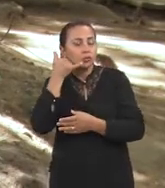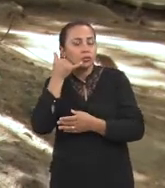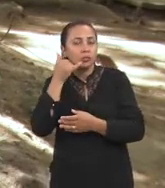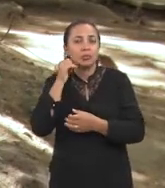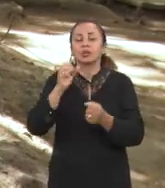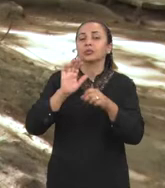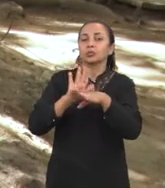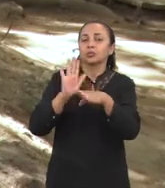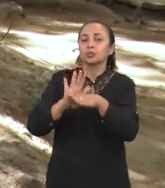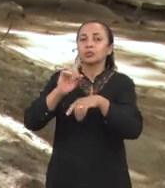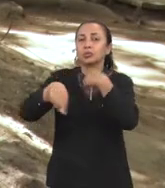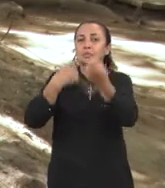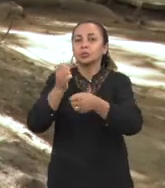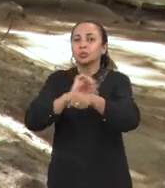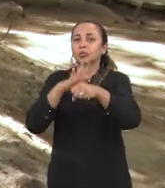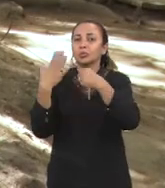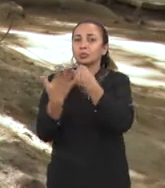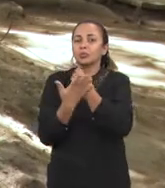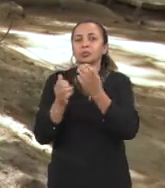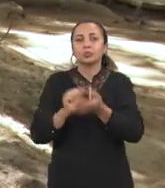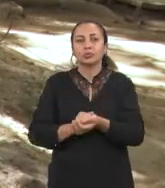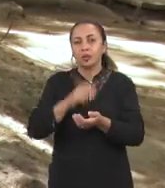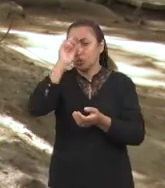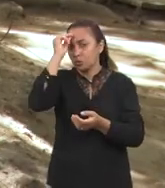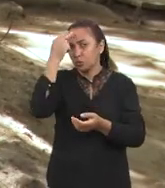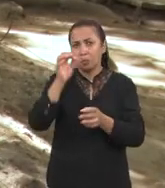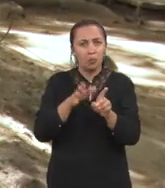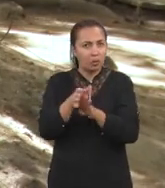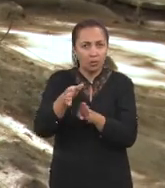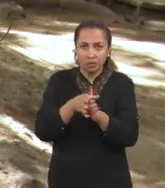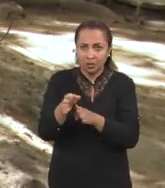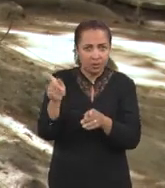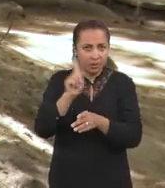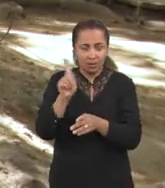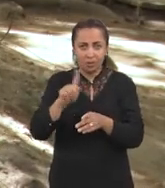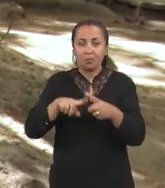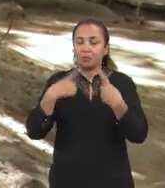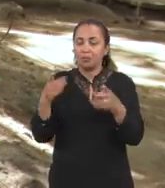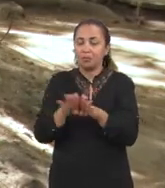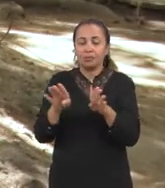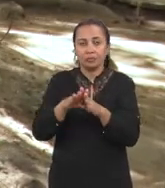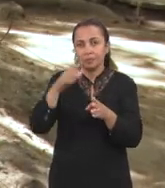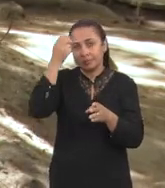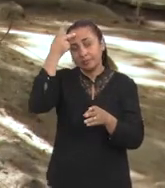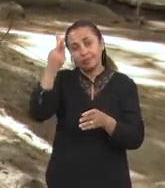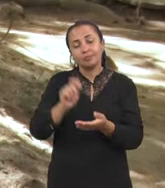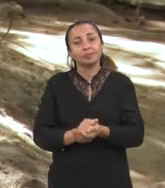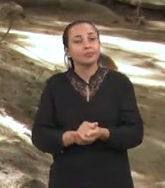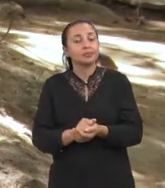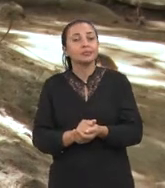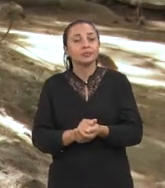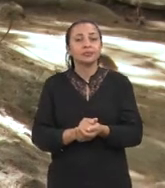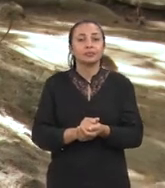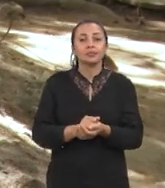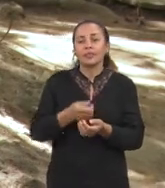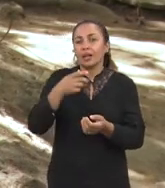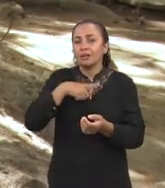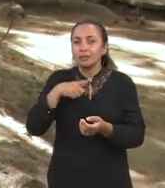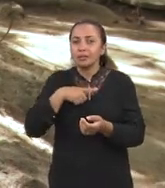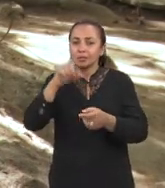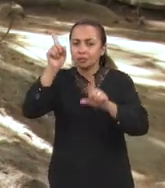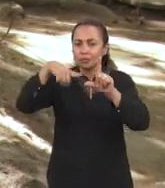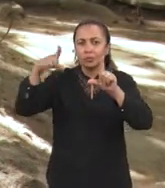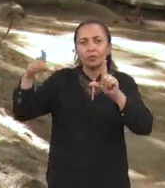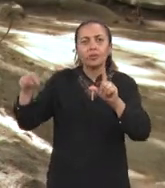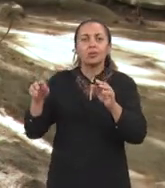-Covid. O sistema não serve apenas para orientar os pacientes que recebem alta da Covid-19, mas também para obter